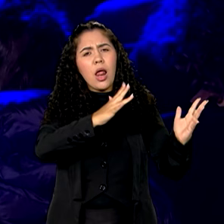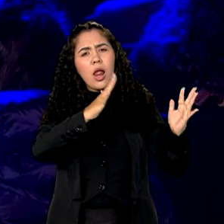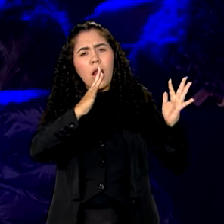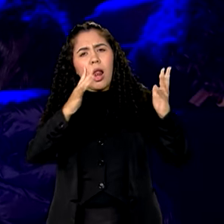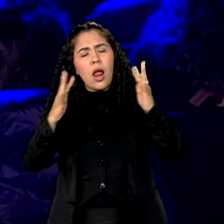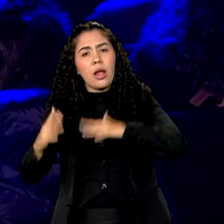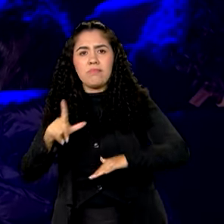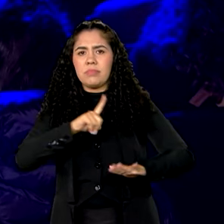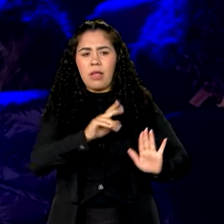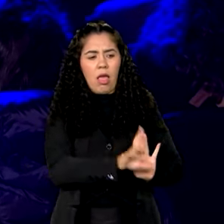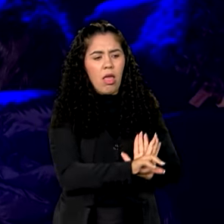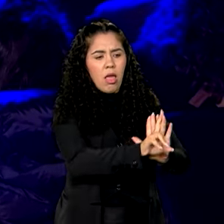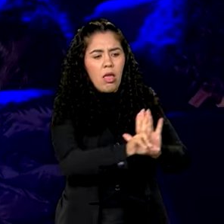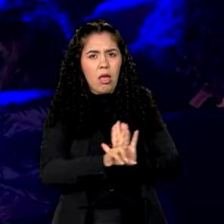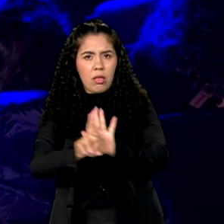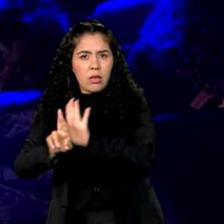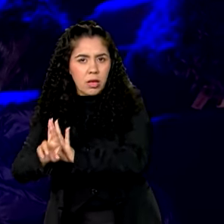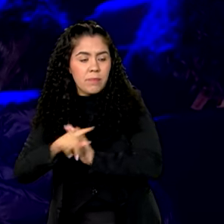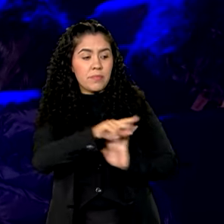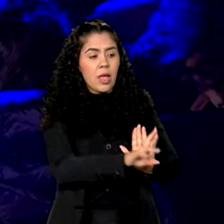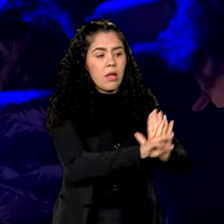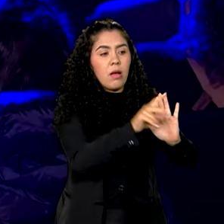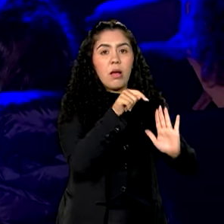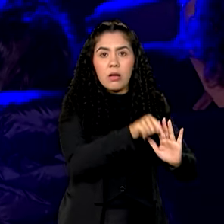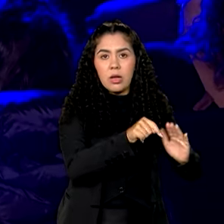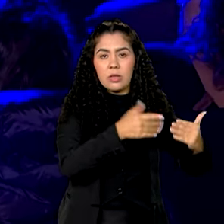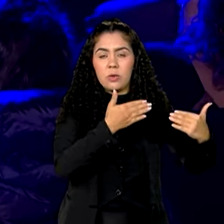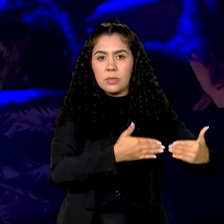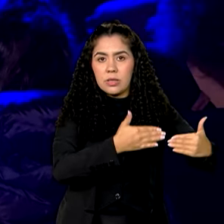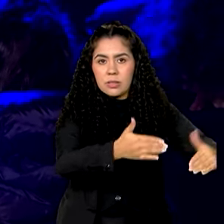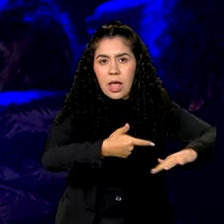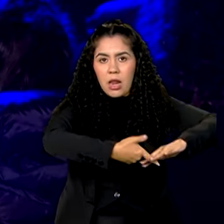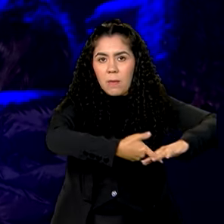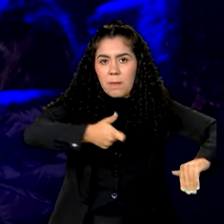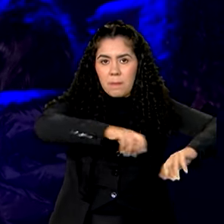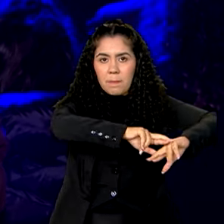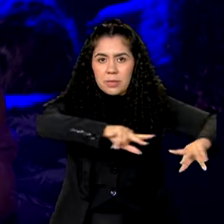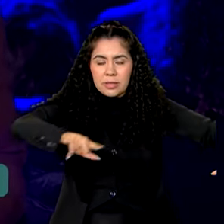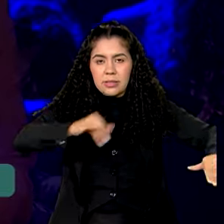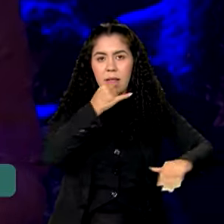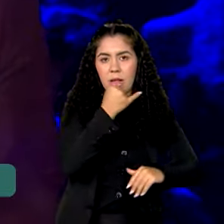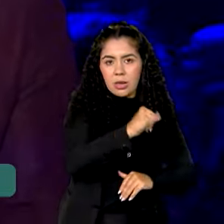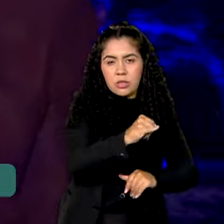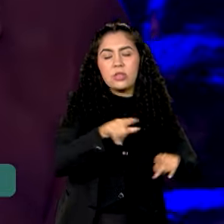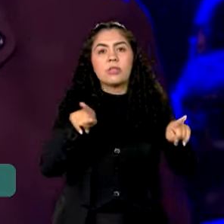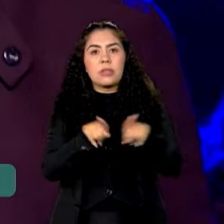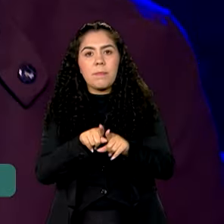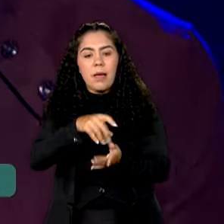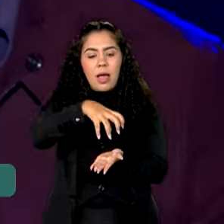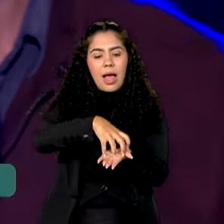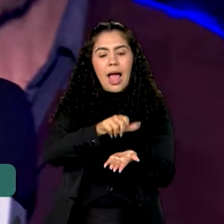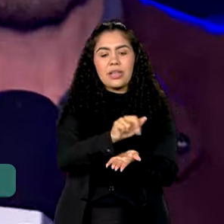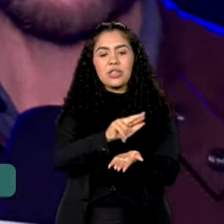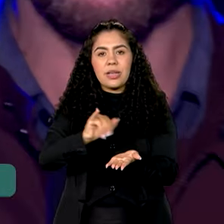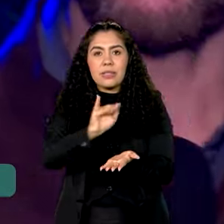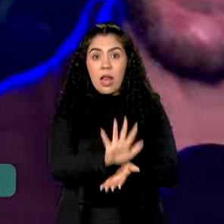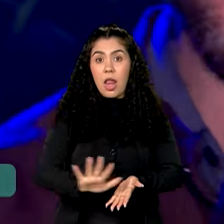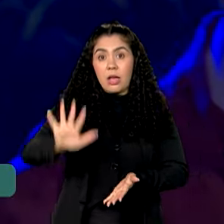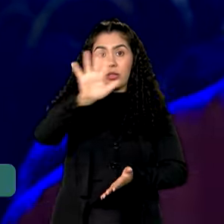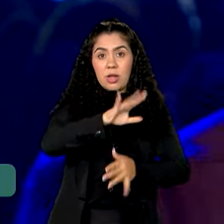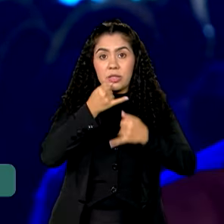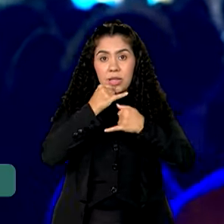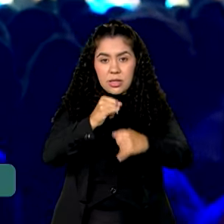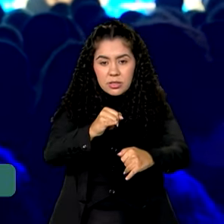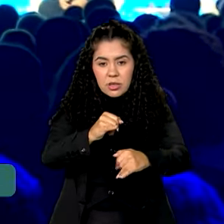representantes do Ministério de Minas e Energia, também da Agência Nacional de Energia Elétrica e também do